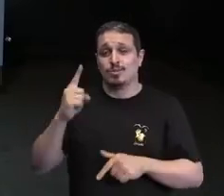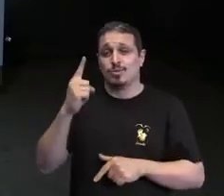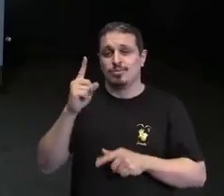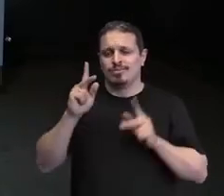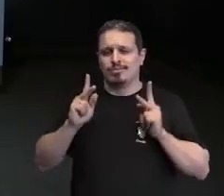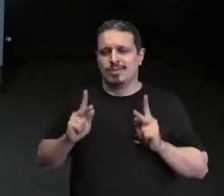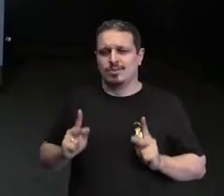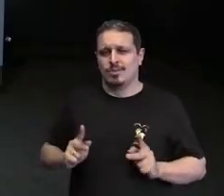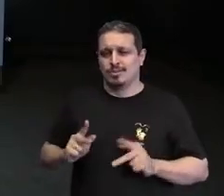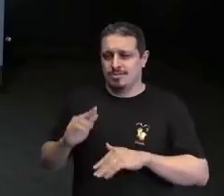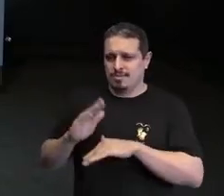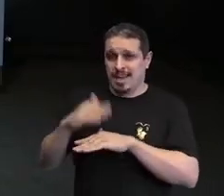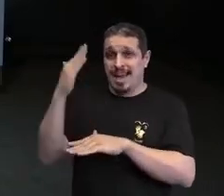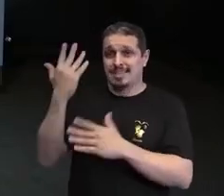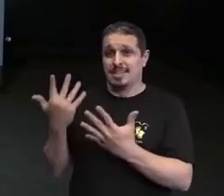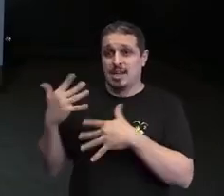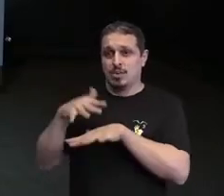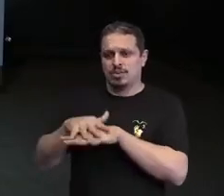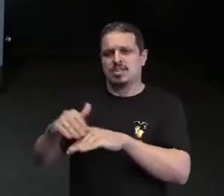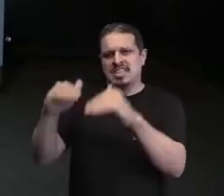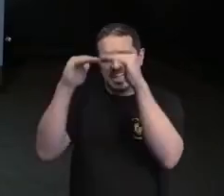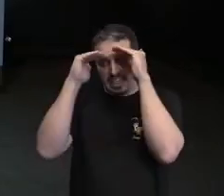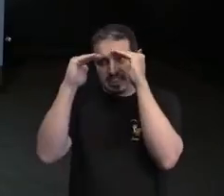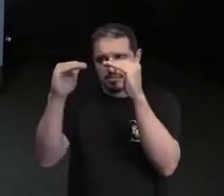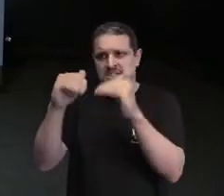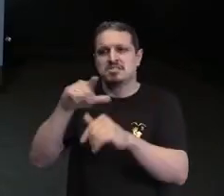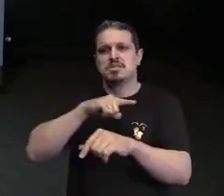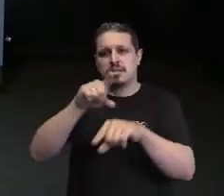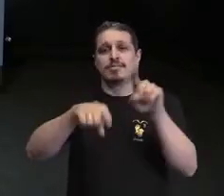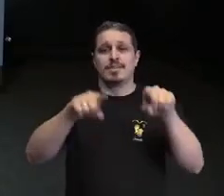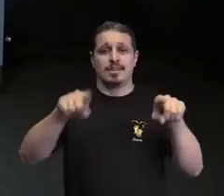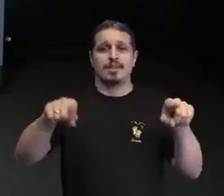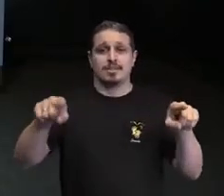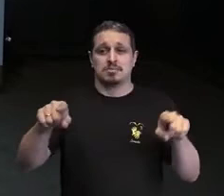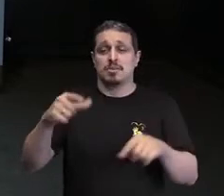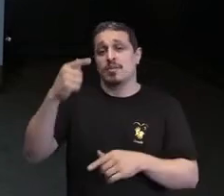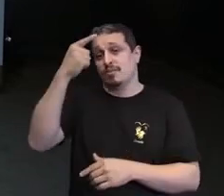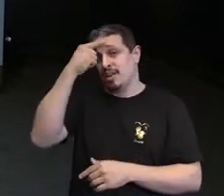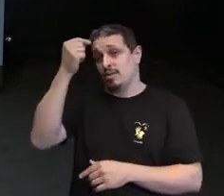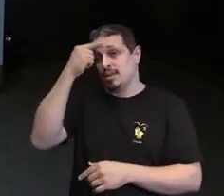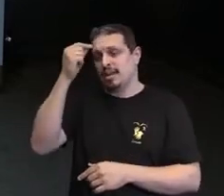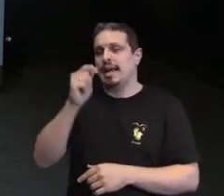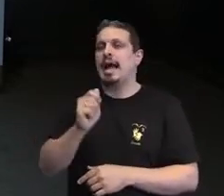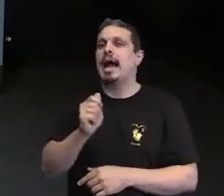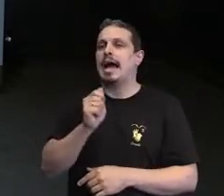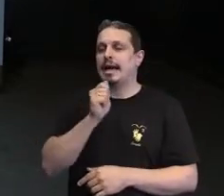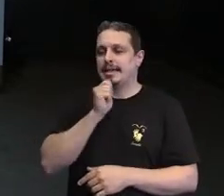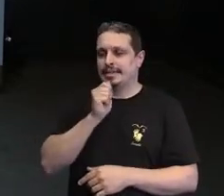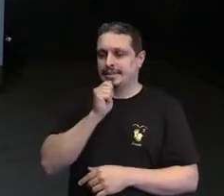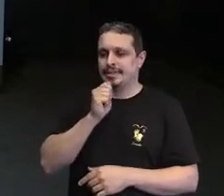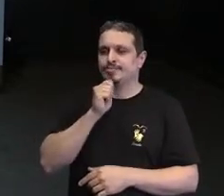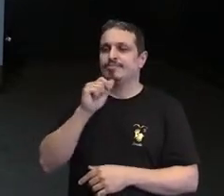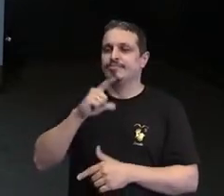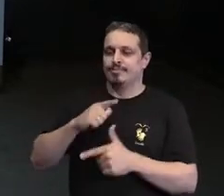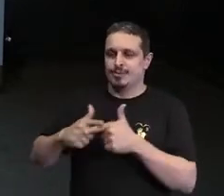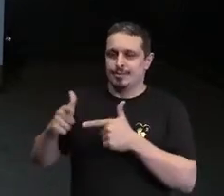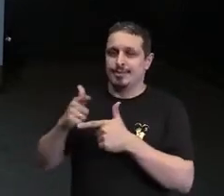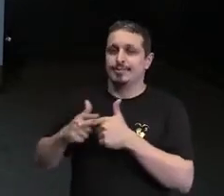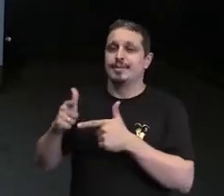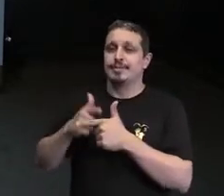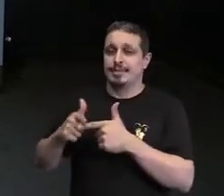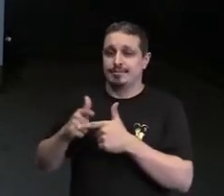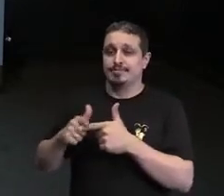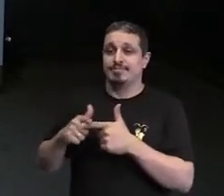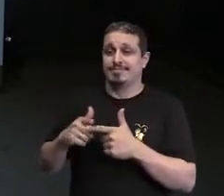inclusiva e que respeite as diversidades. E as faculdades, elas ainda pecam nesse processo. As faculdades ainda